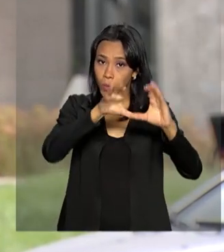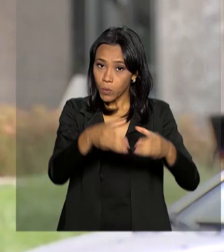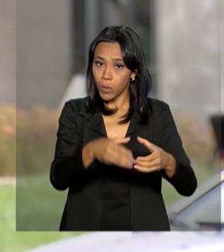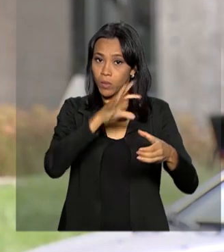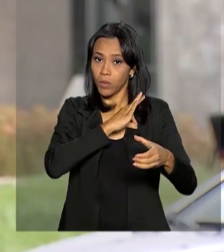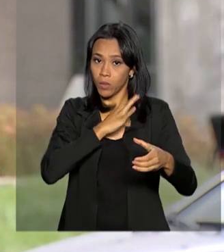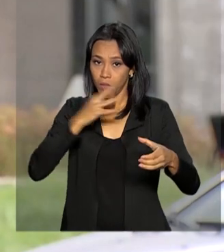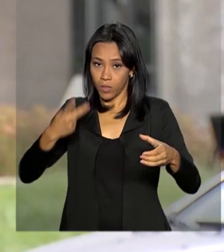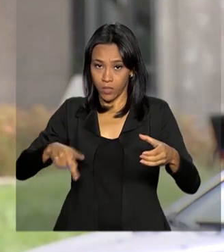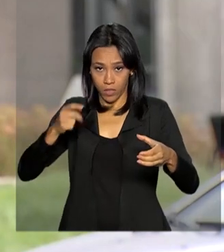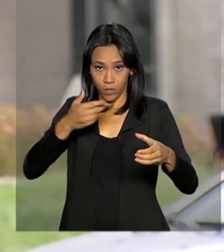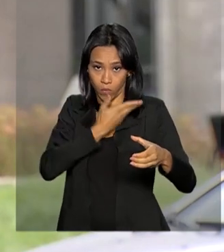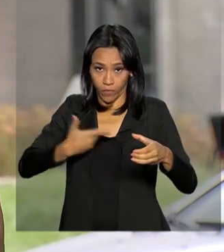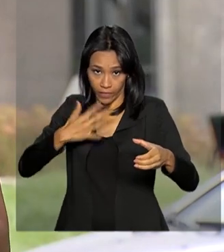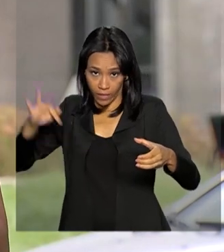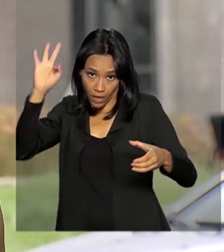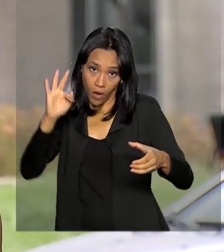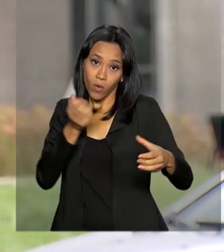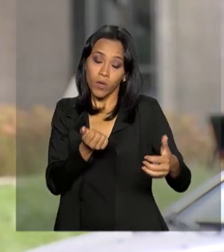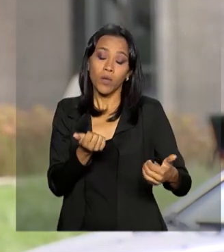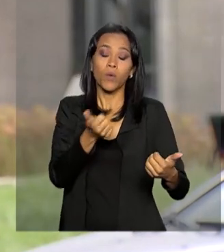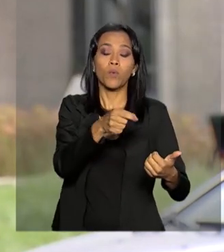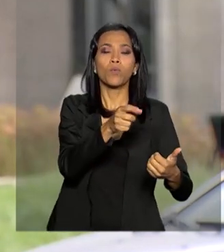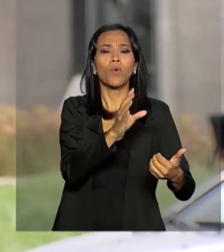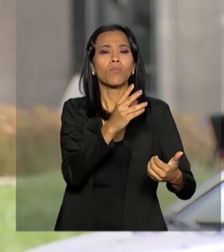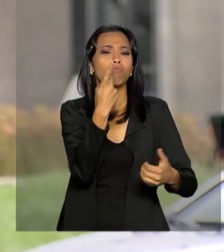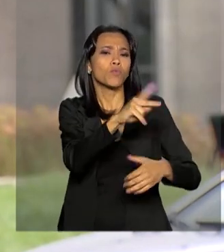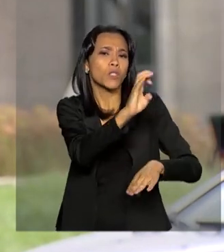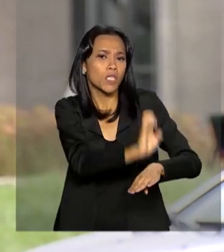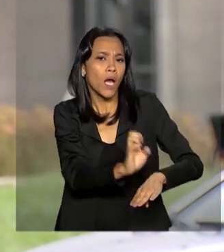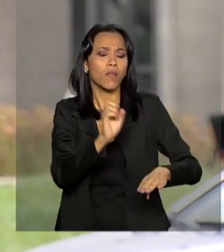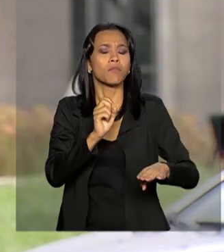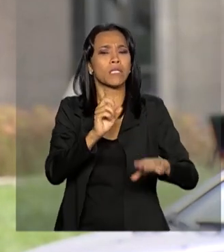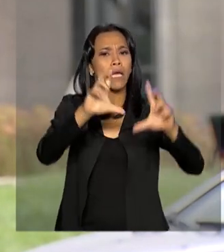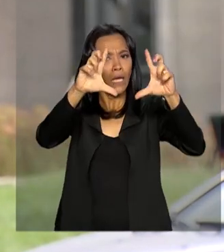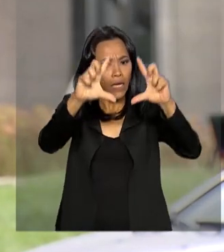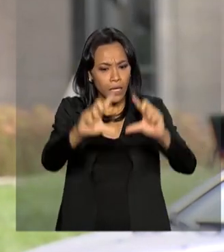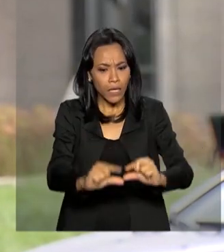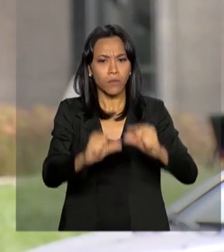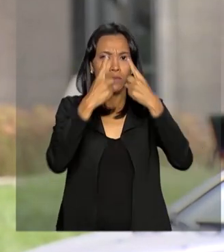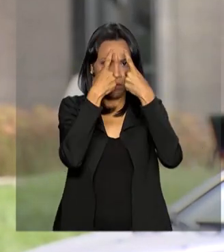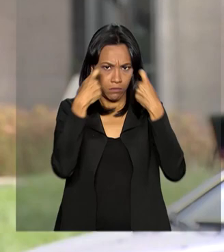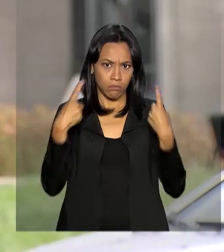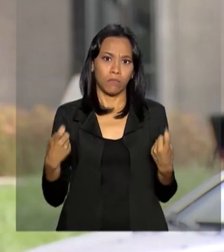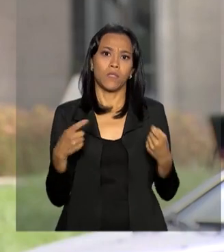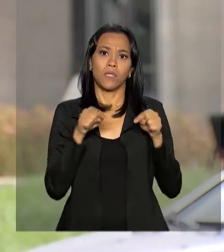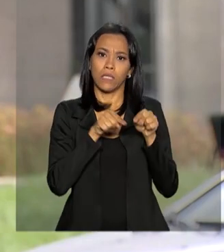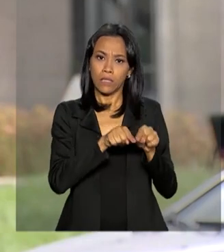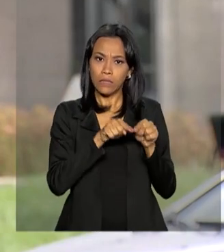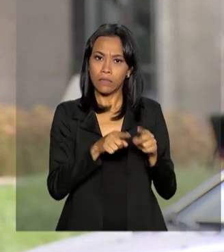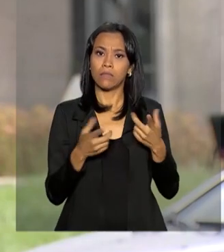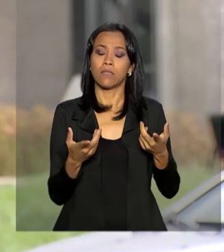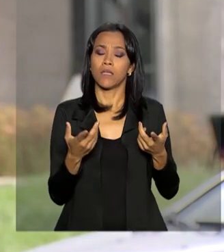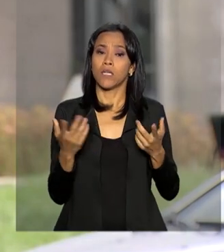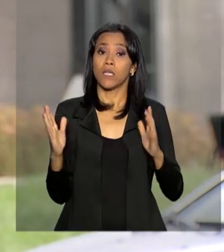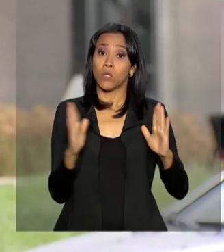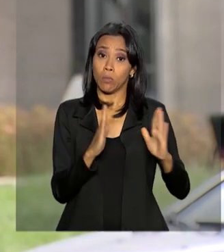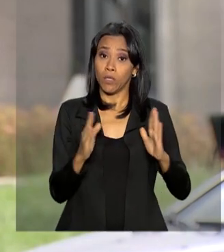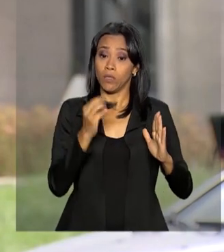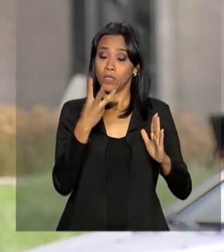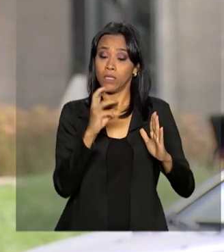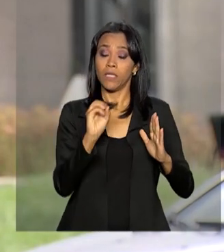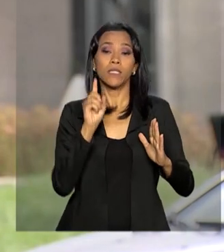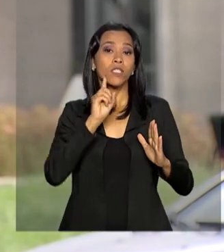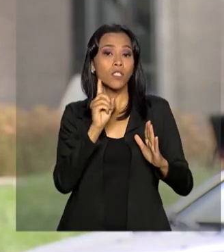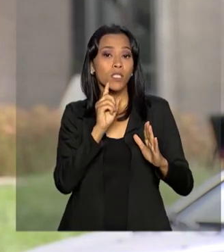com a Força de Segurança do estado reduziu significativamente a criminalidade. Nos próximos 30 dias de permanência